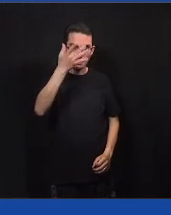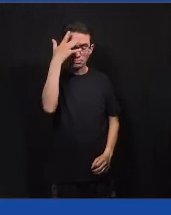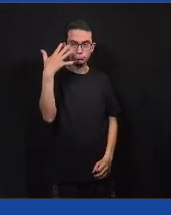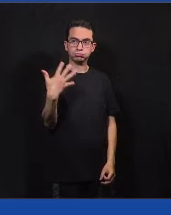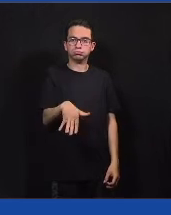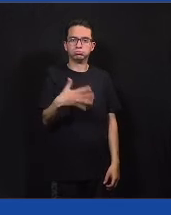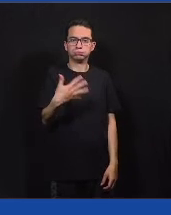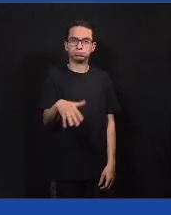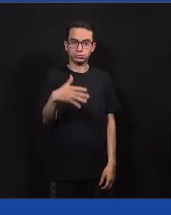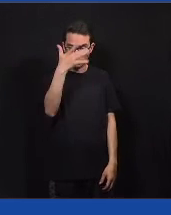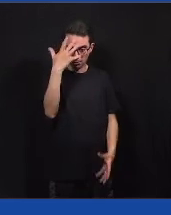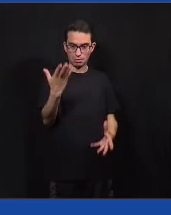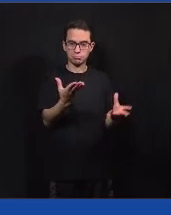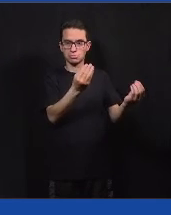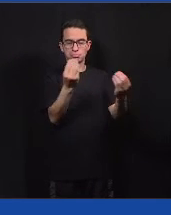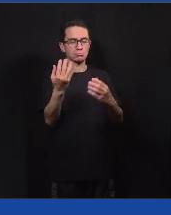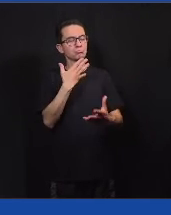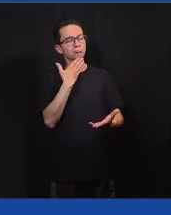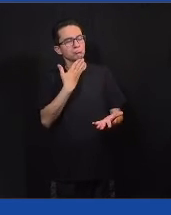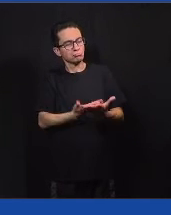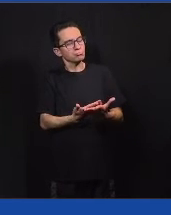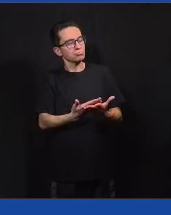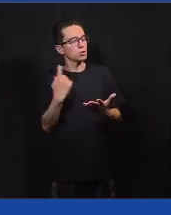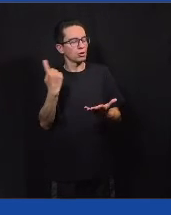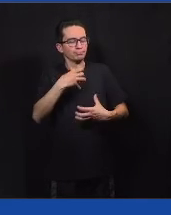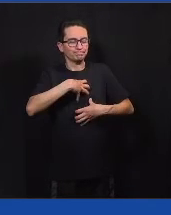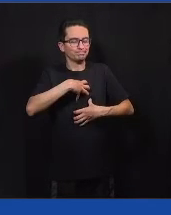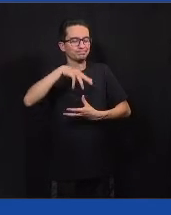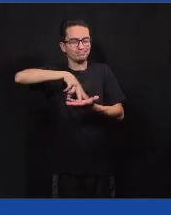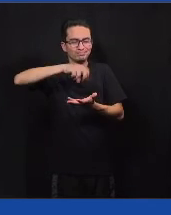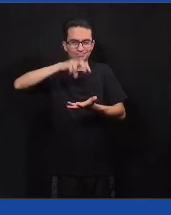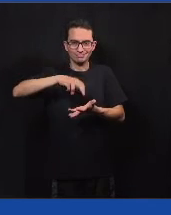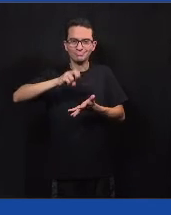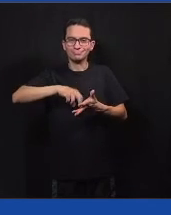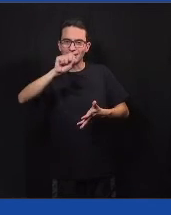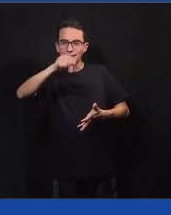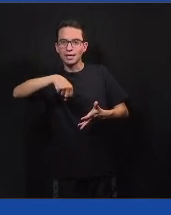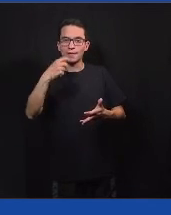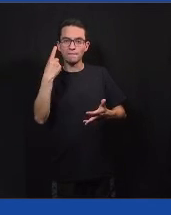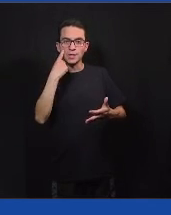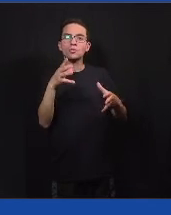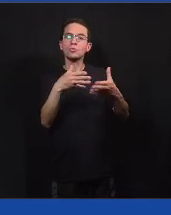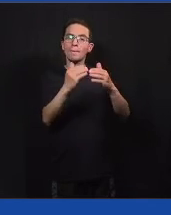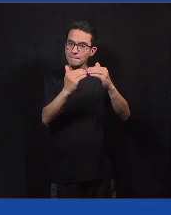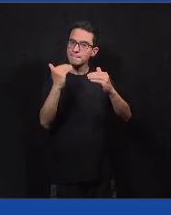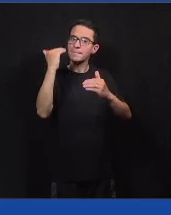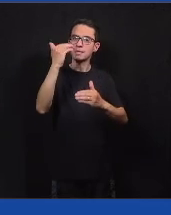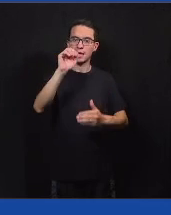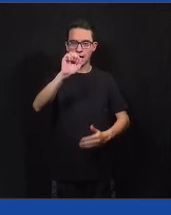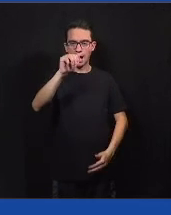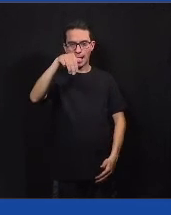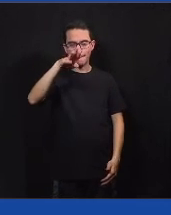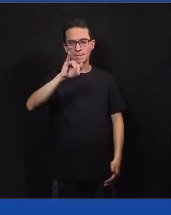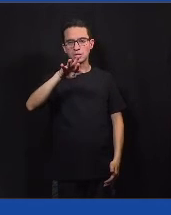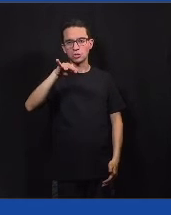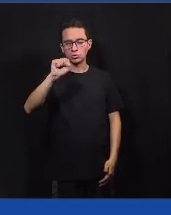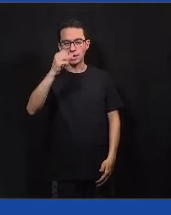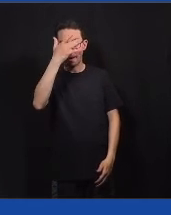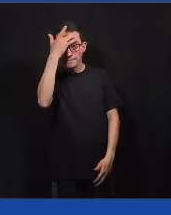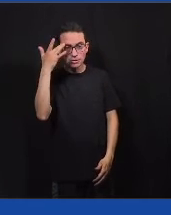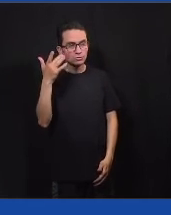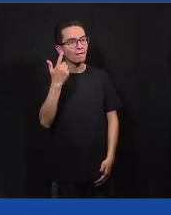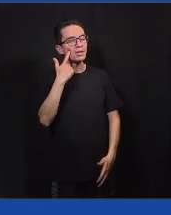muito legal, a gente fica muito contente e aí esse ano a gente acabou de abrir também o programa de embaixadores, então é muito simples, basta você se